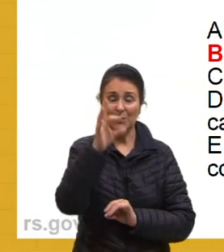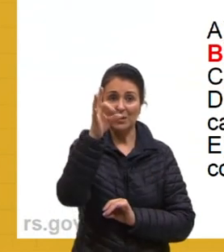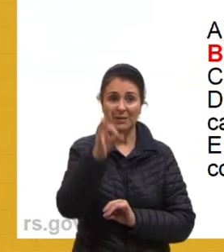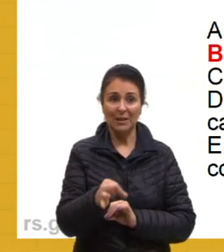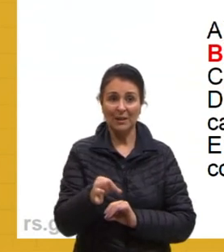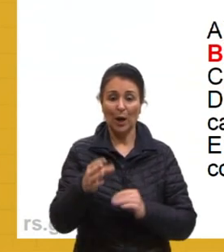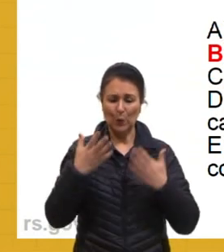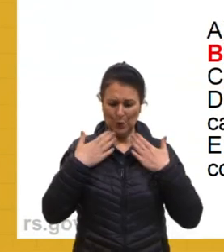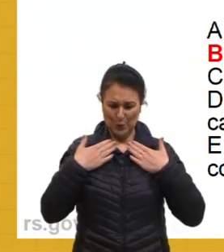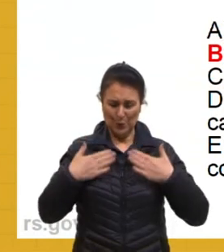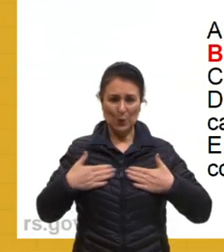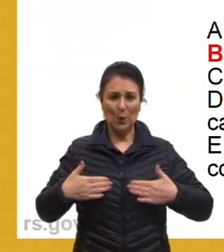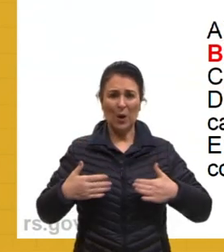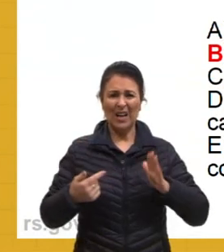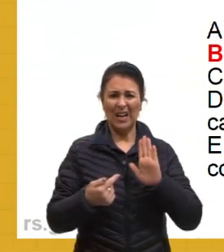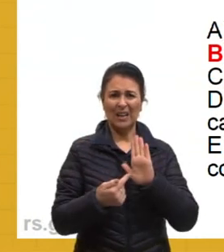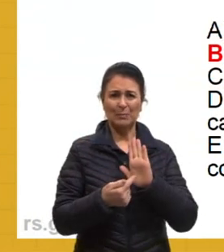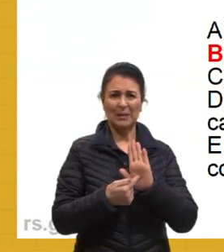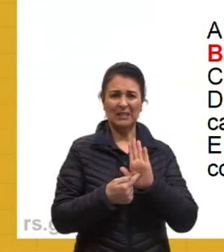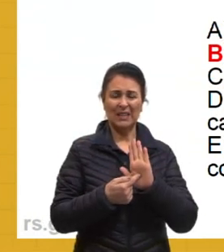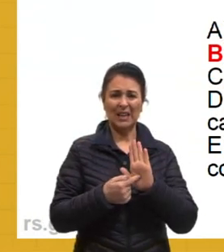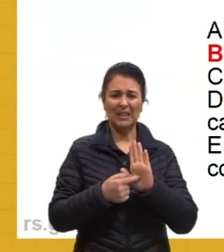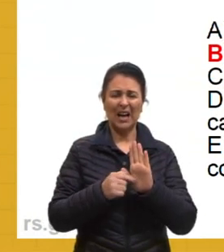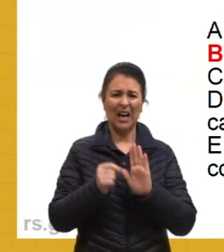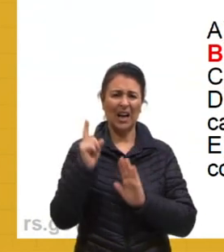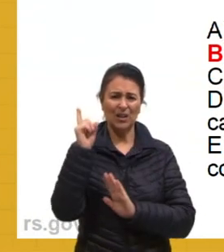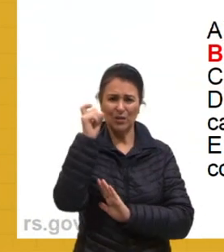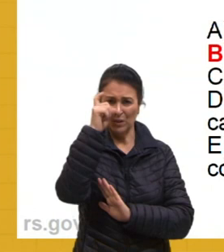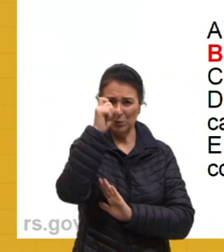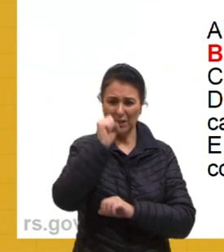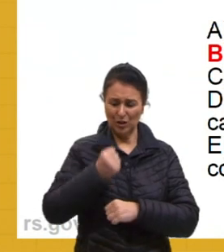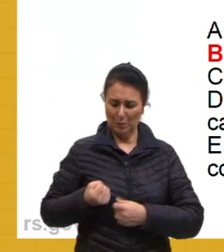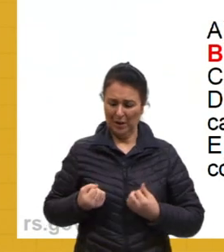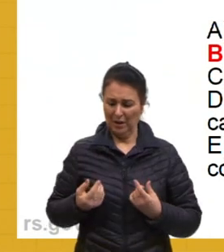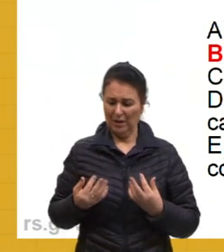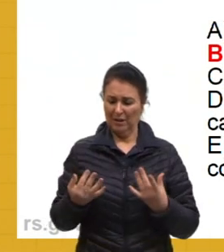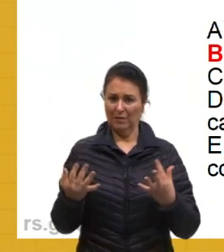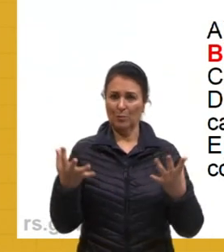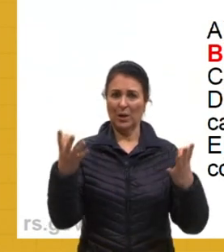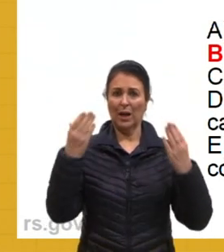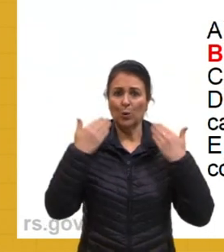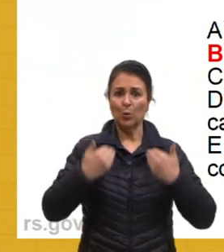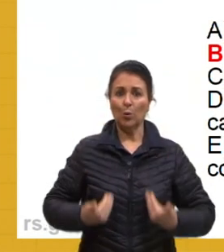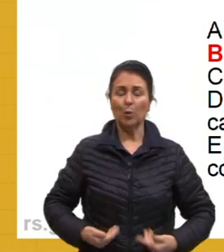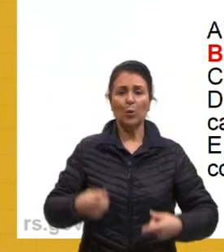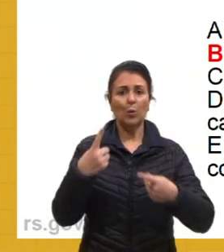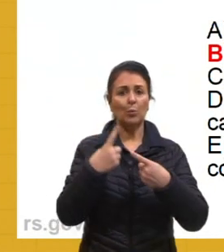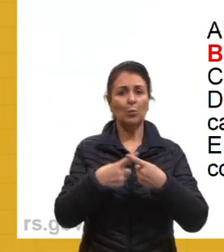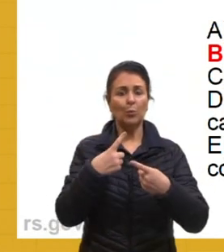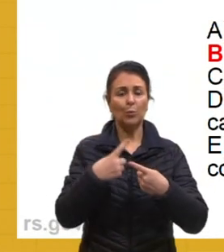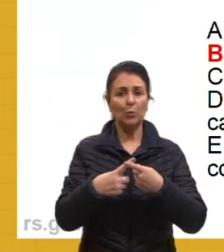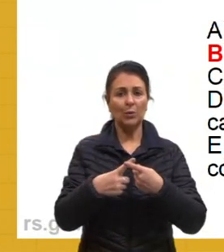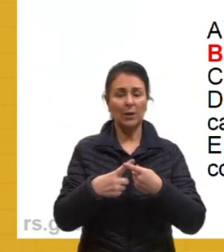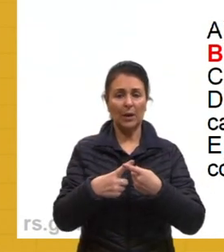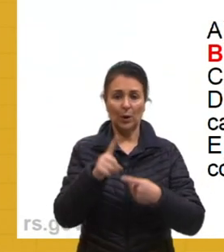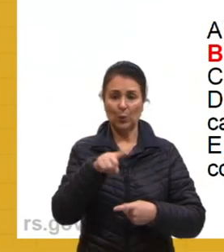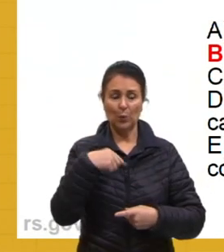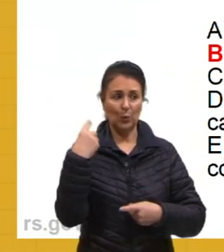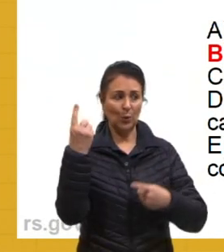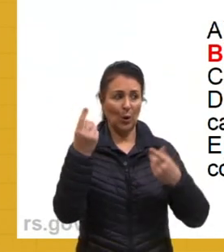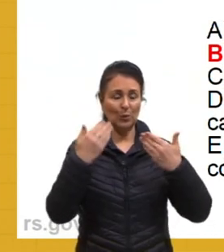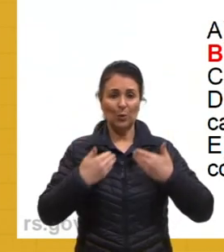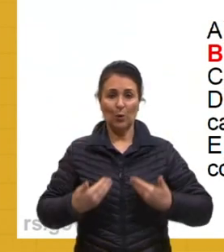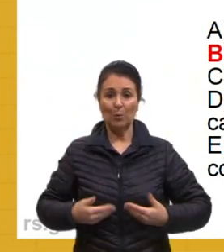O suor apresenta maior dificuldade para evaporar do corpo. Por quê? Porque quando o nosso corpo, ele